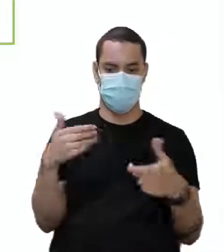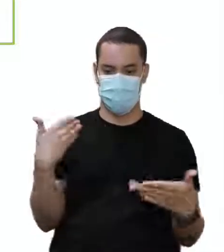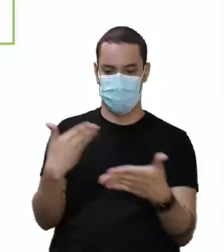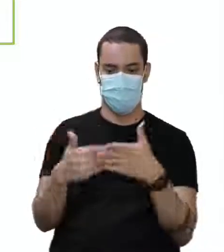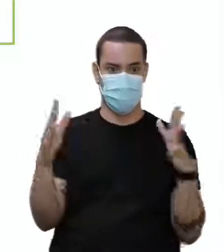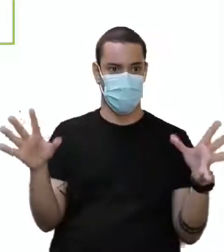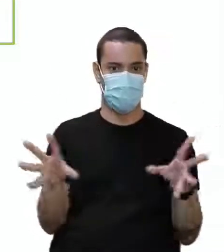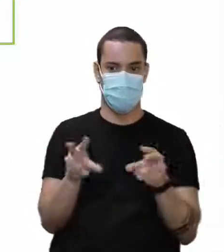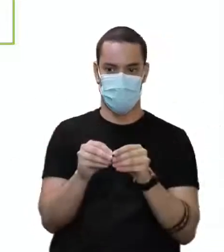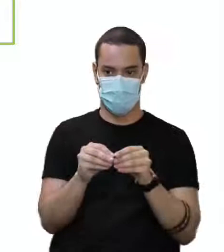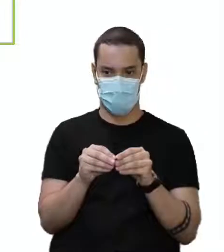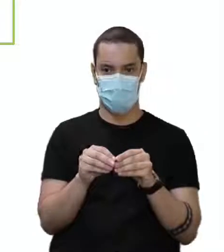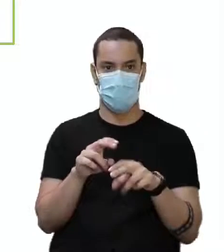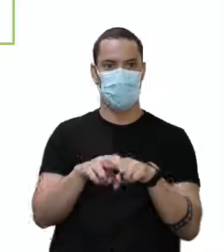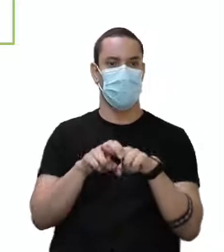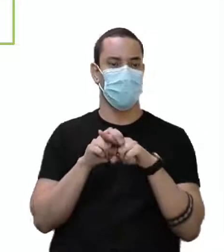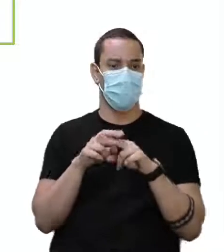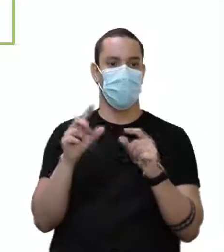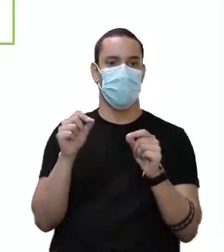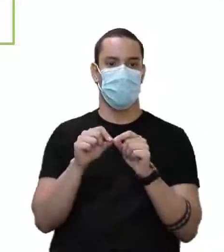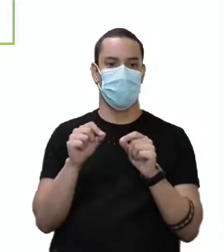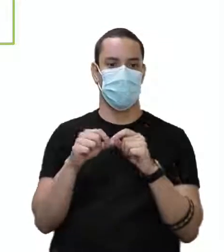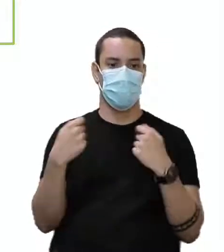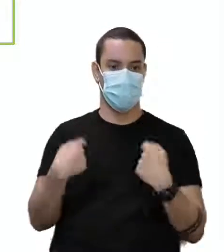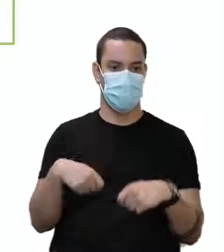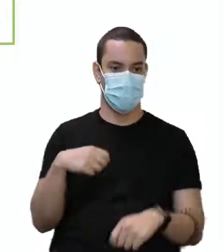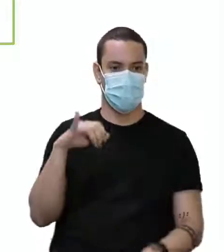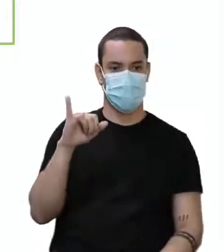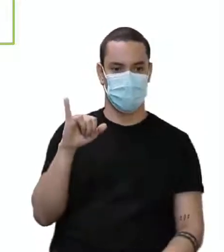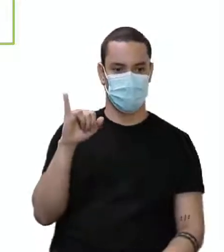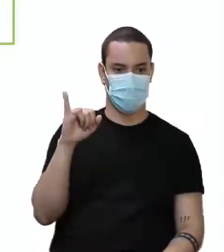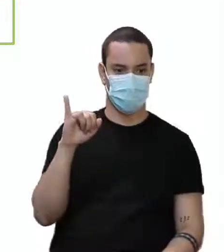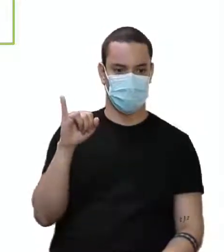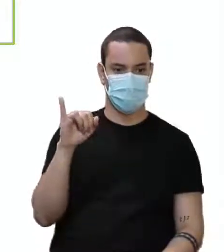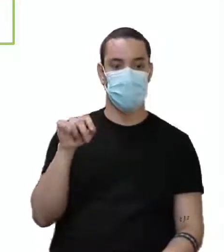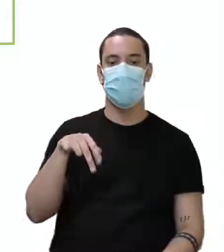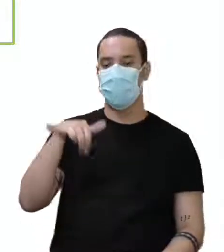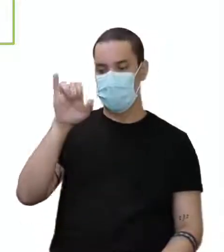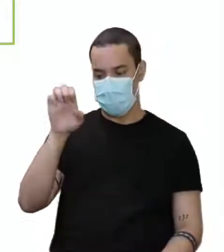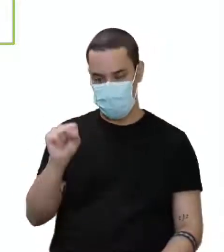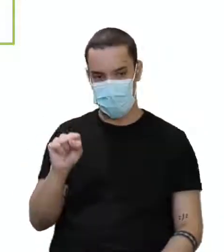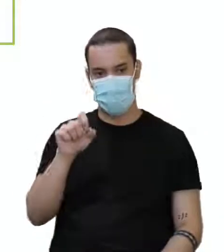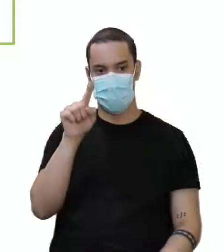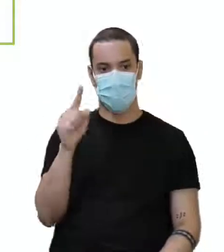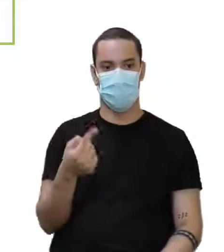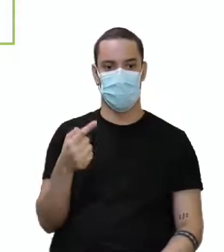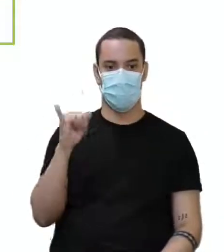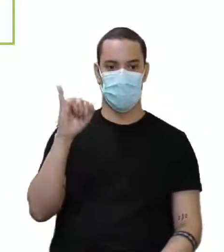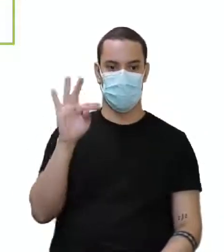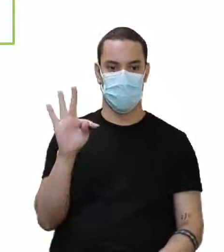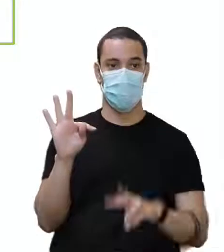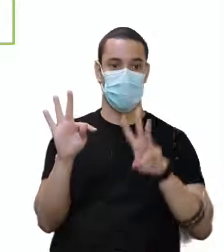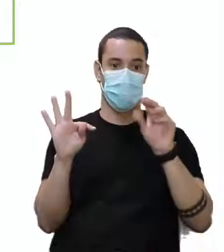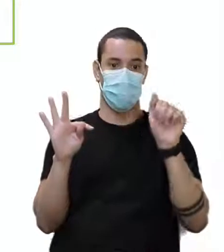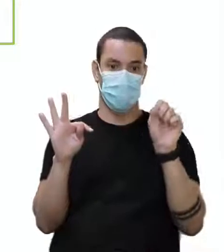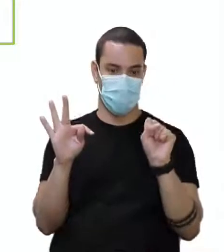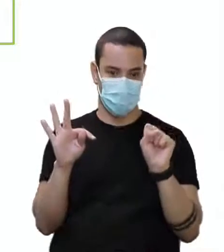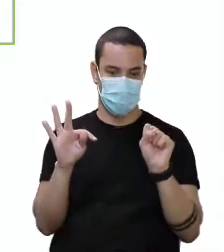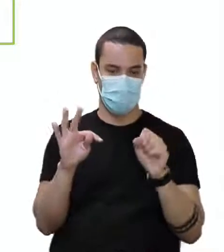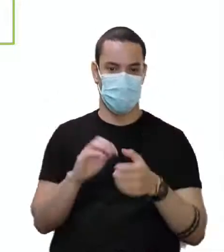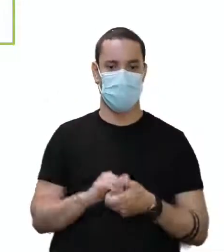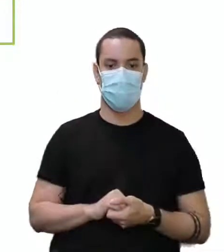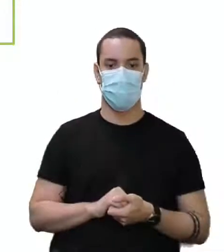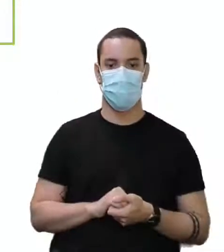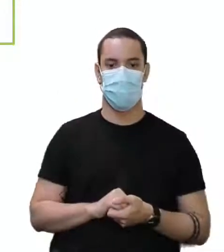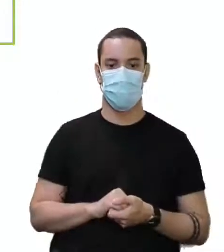short answer. Então aqui só vai precisar do yes, vírgula. Sujeito e o verbo to be. Negação, no,